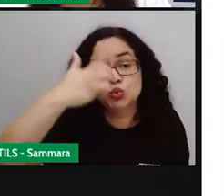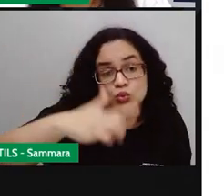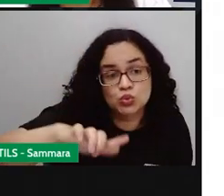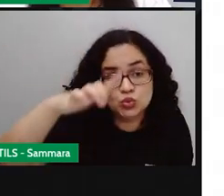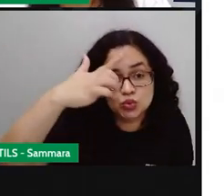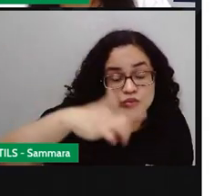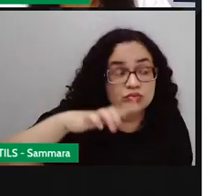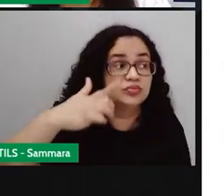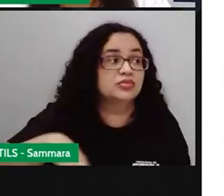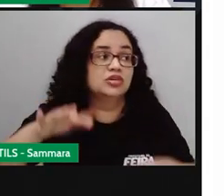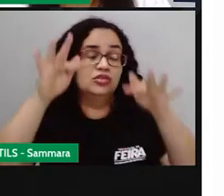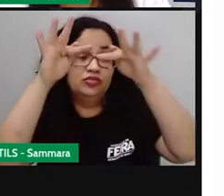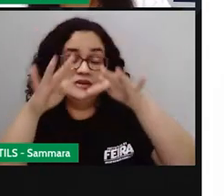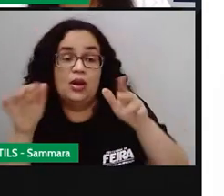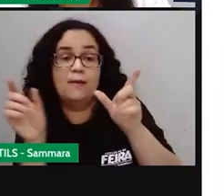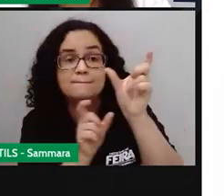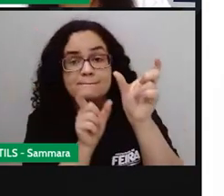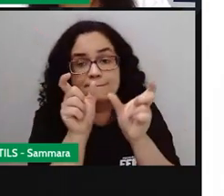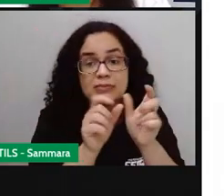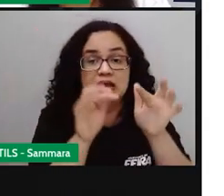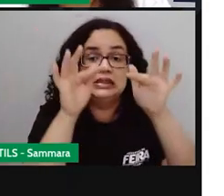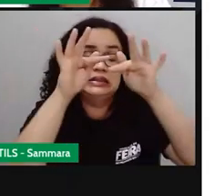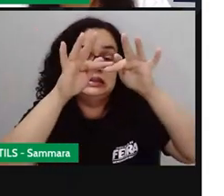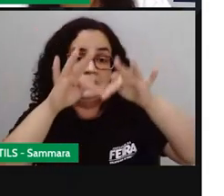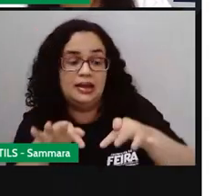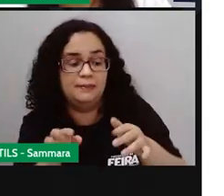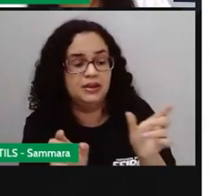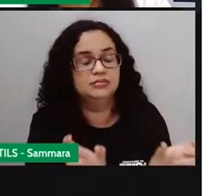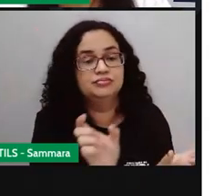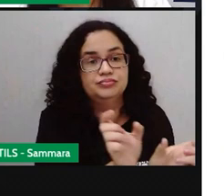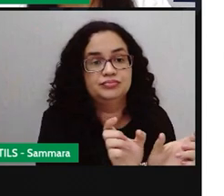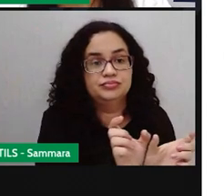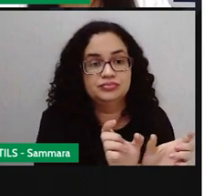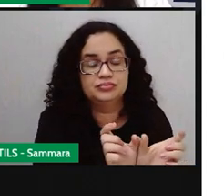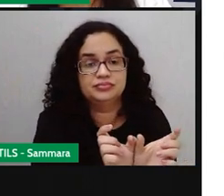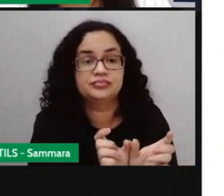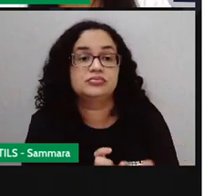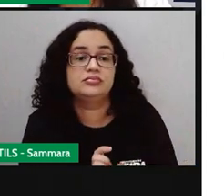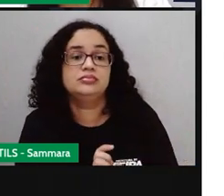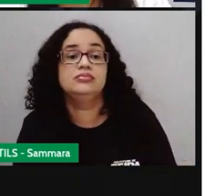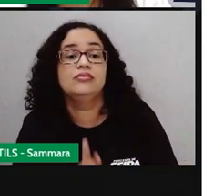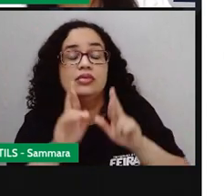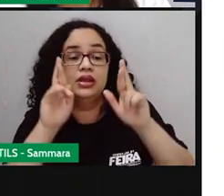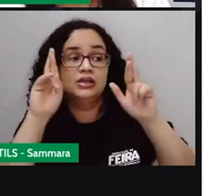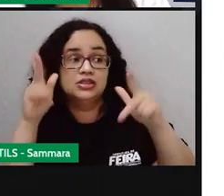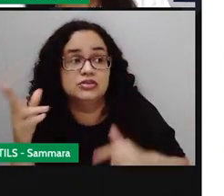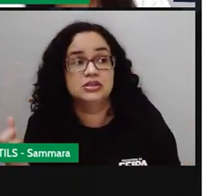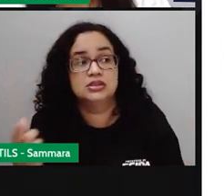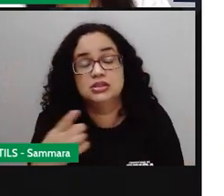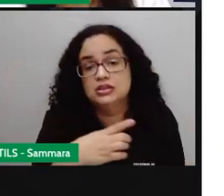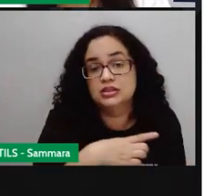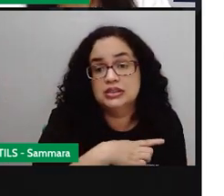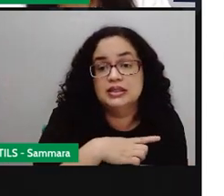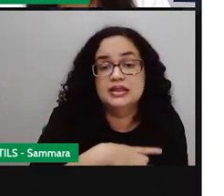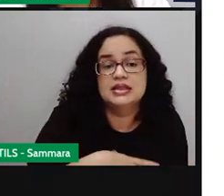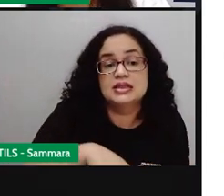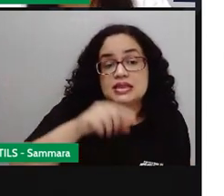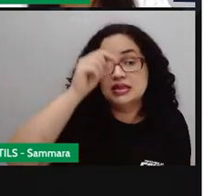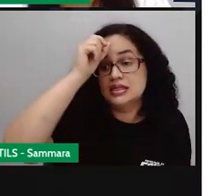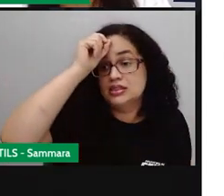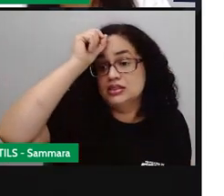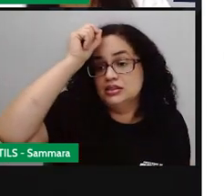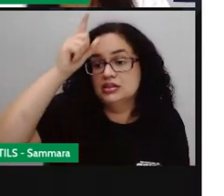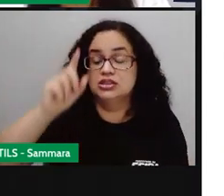aí no final da palavra, né? Terminações diferentes para simbolizar aí ideias